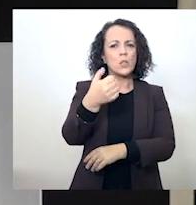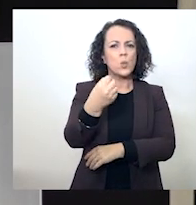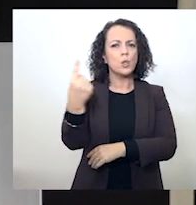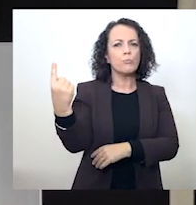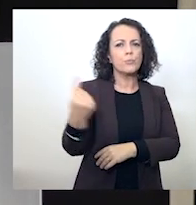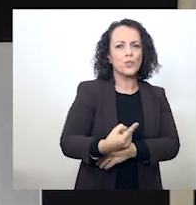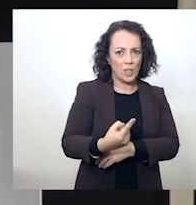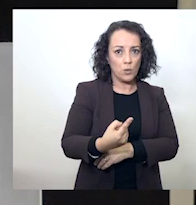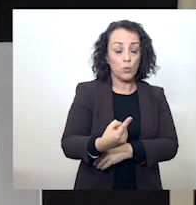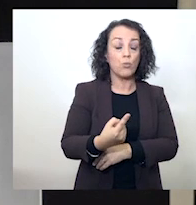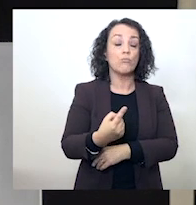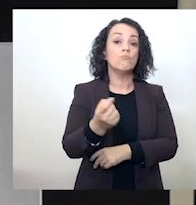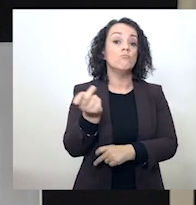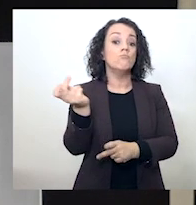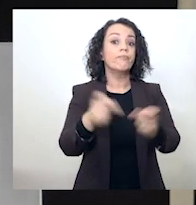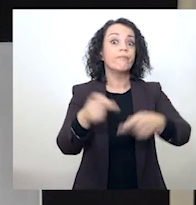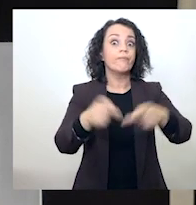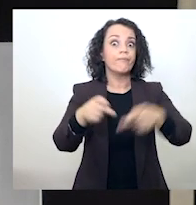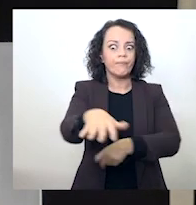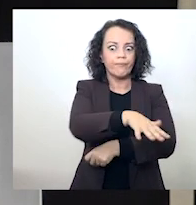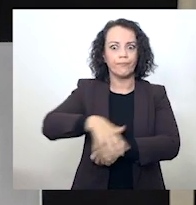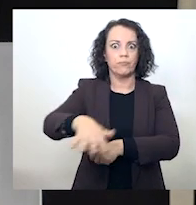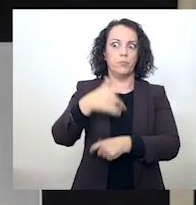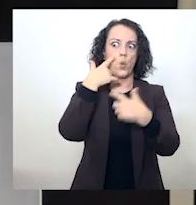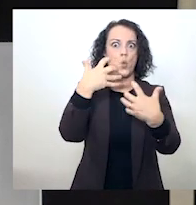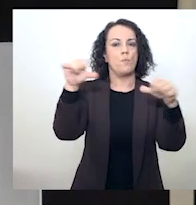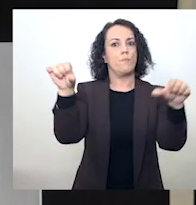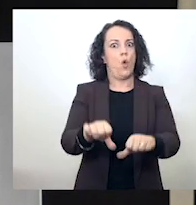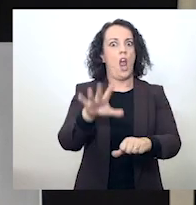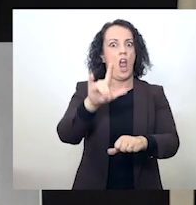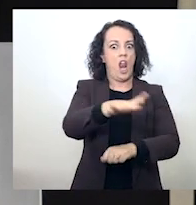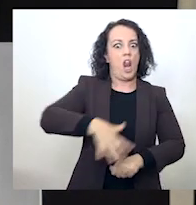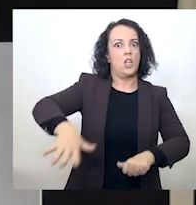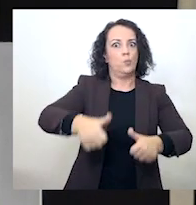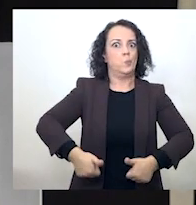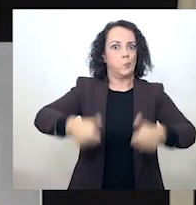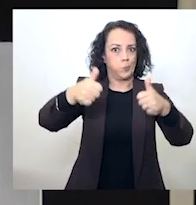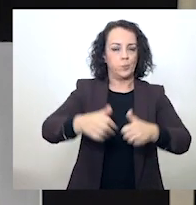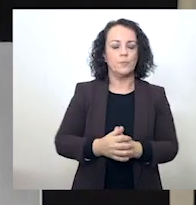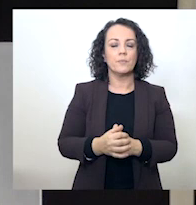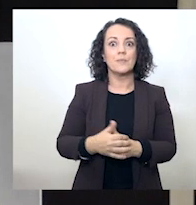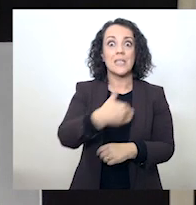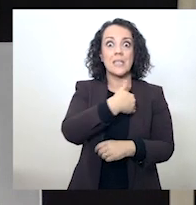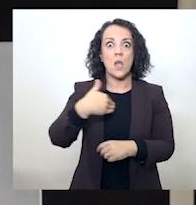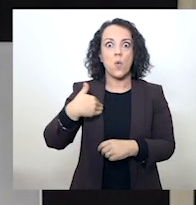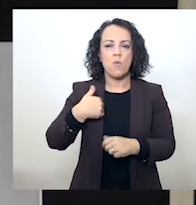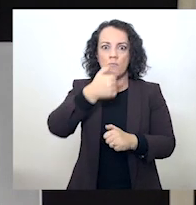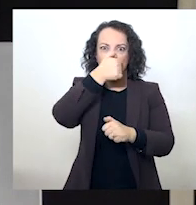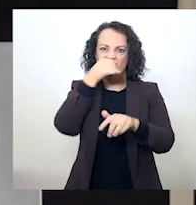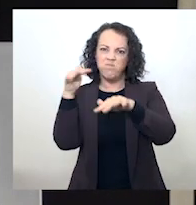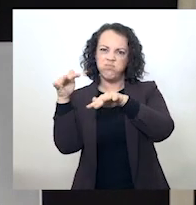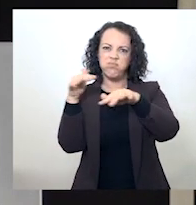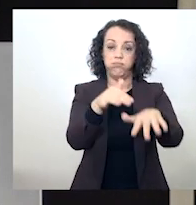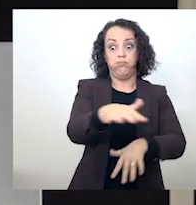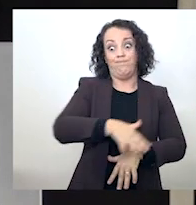dos casos em áreas como a Grande Lisboa. A pressão sobre as estruturas da saúde, sobretudo